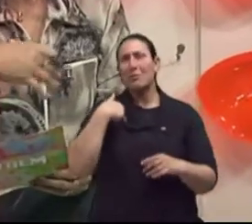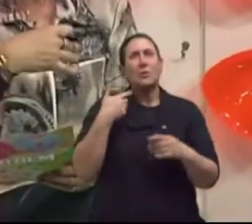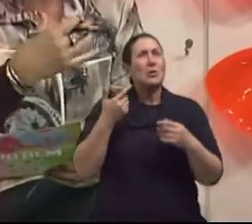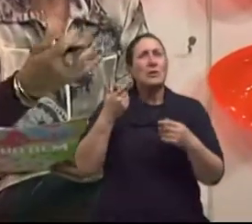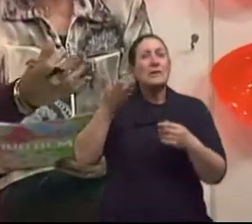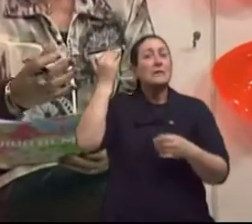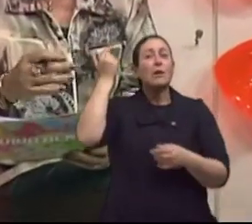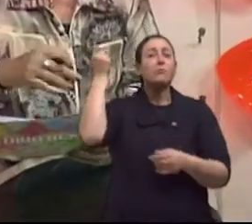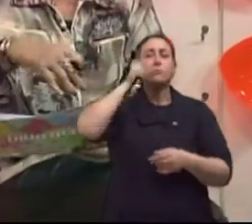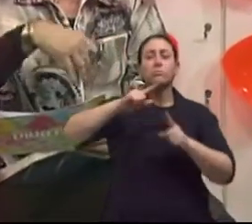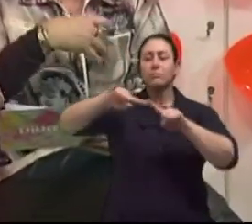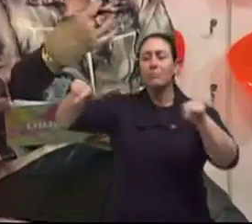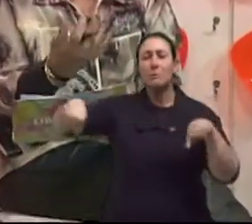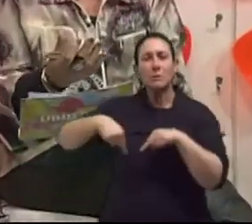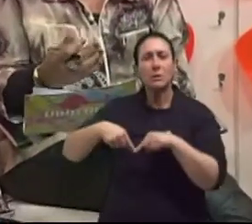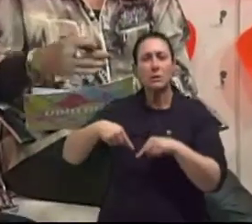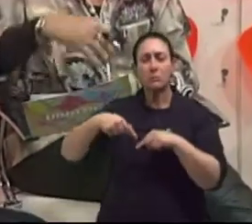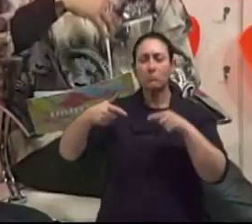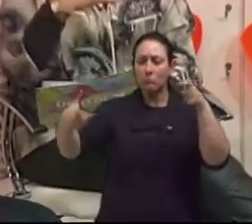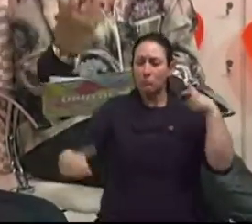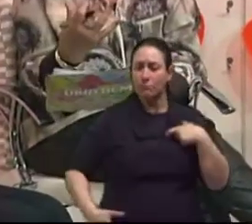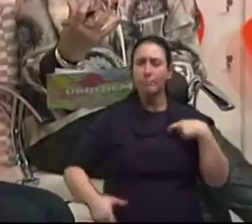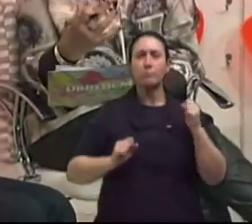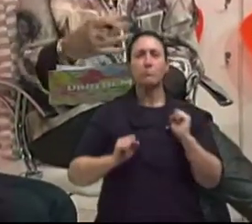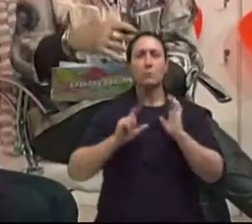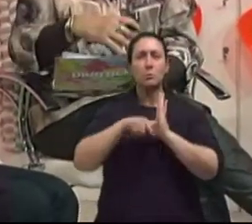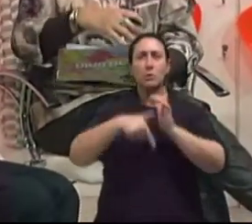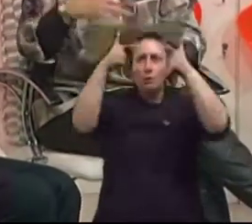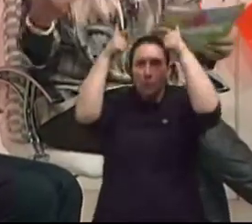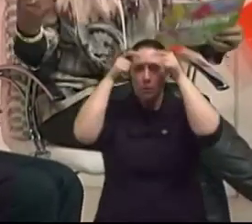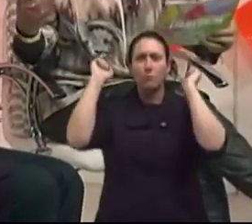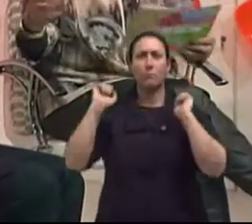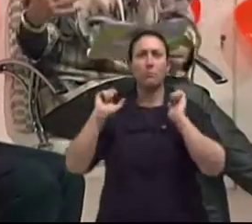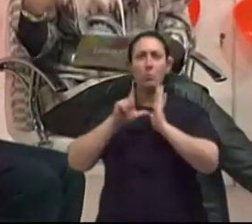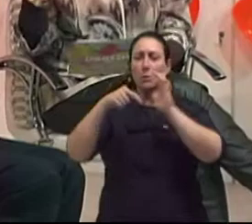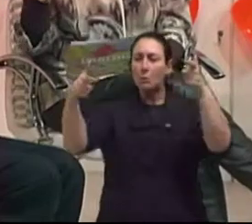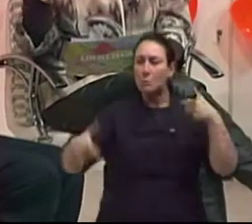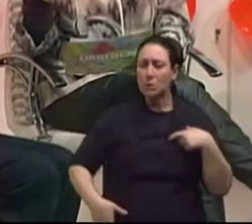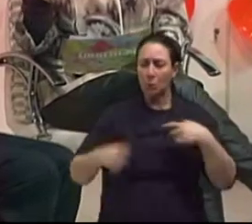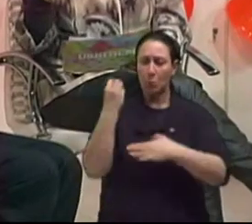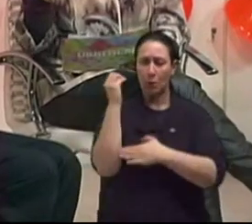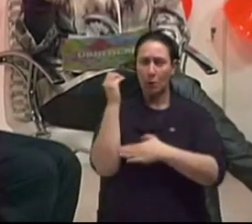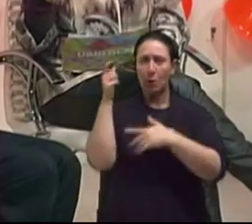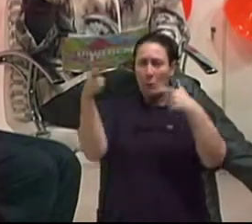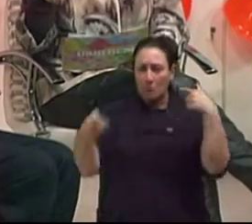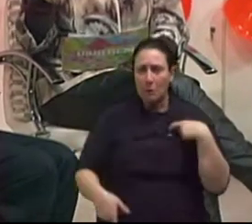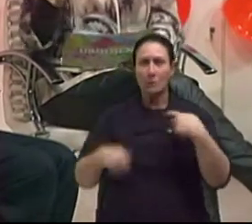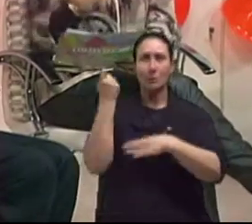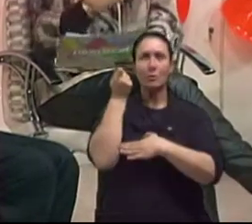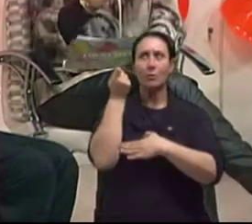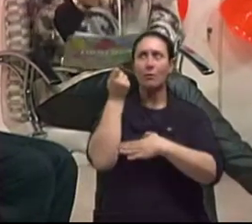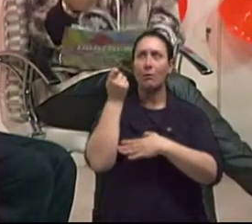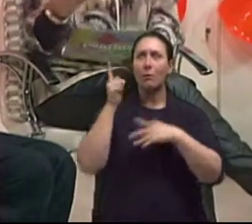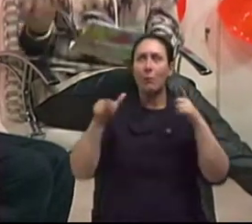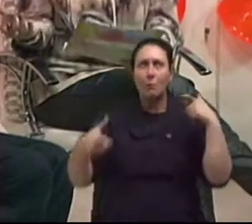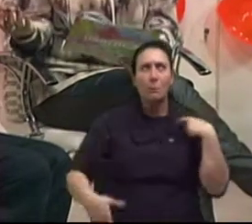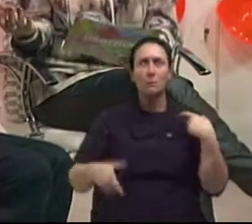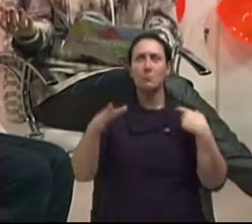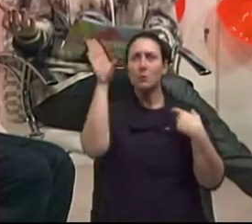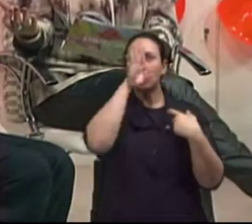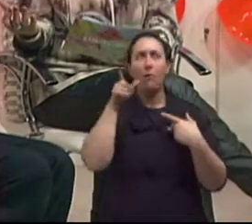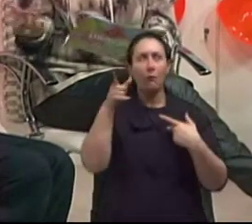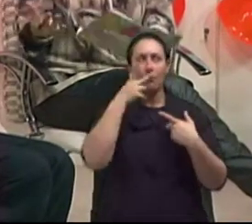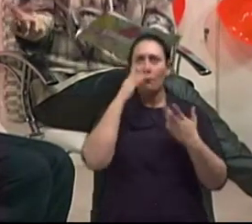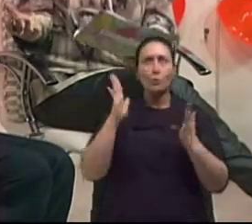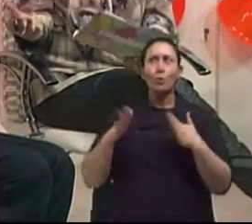Piscinas, Miss Porto Alegre, Miss Rio Grande do Sul, Miss Brasil, e ela passa isso para a gente quando ela fala, a surpresa